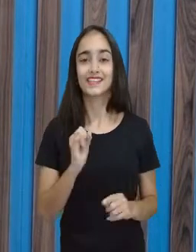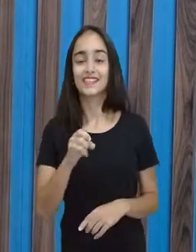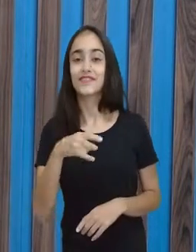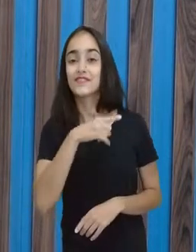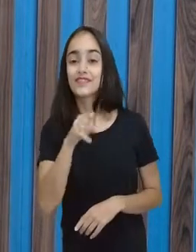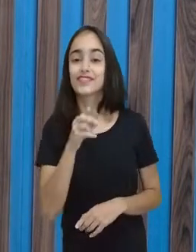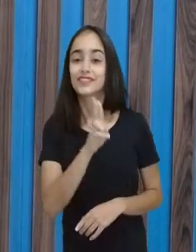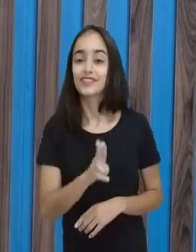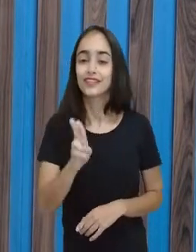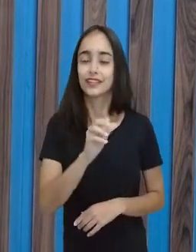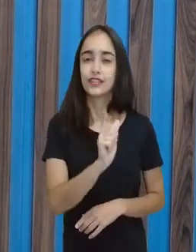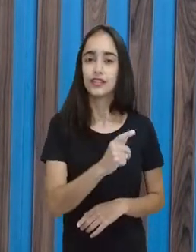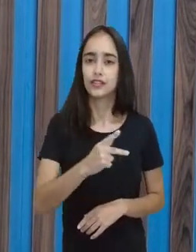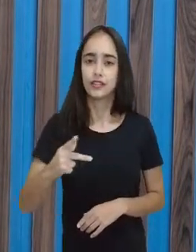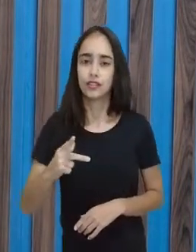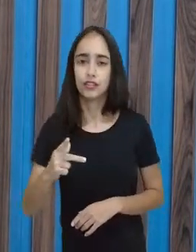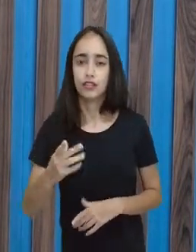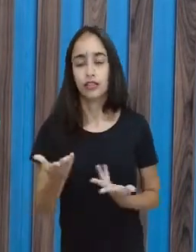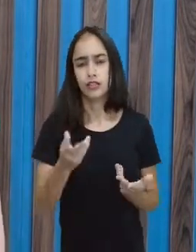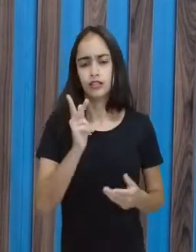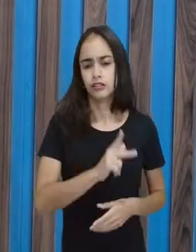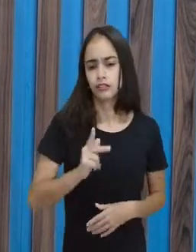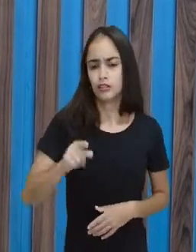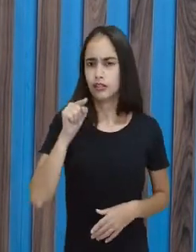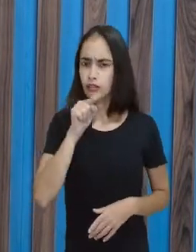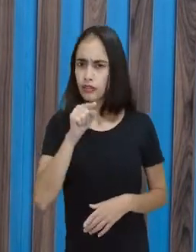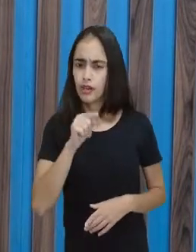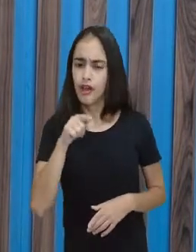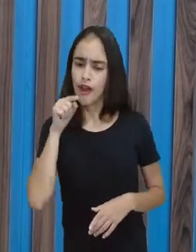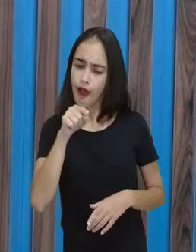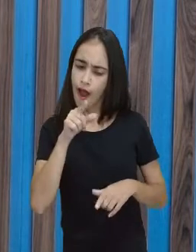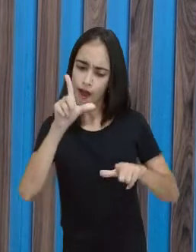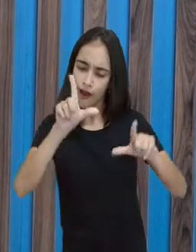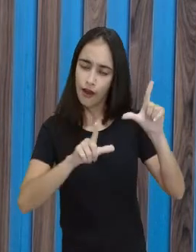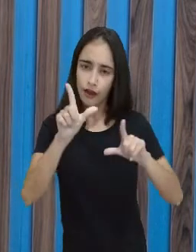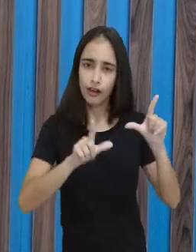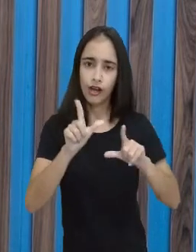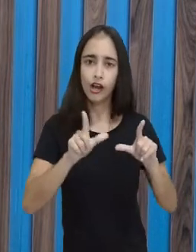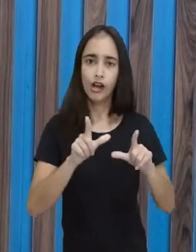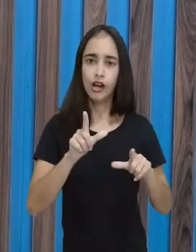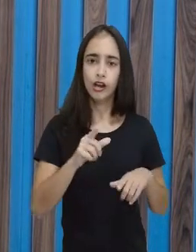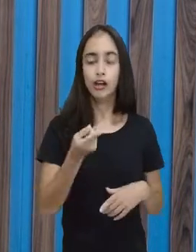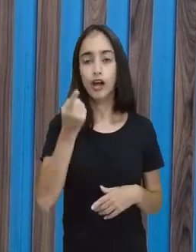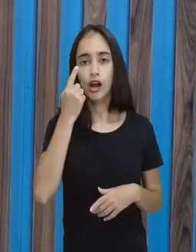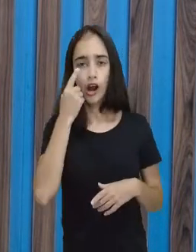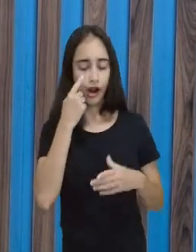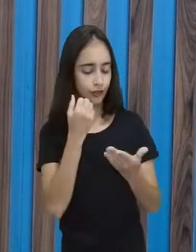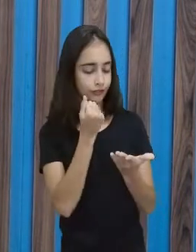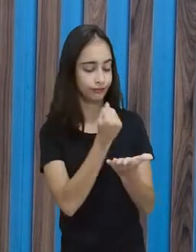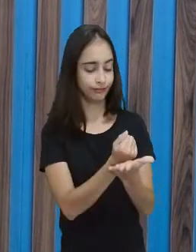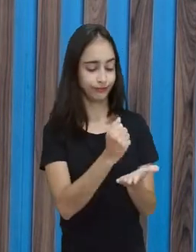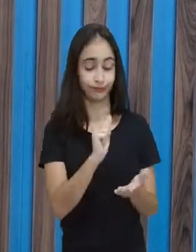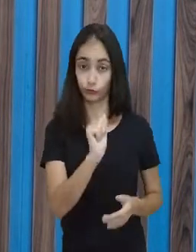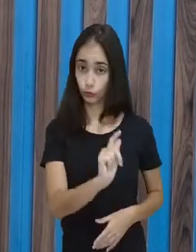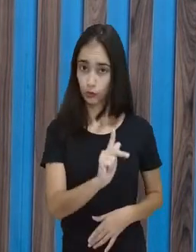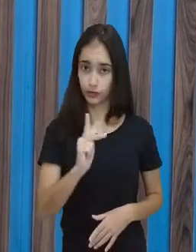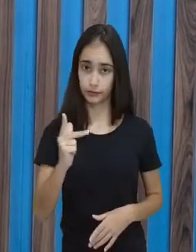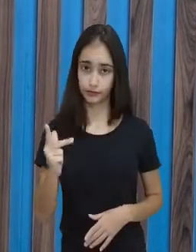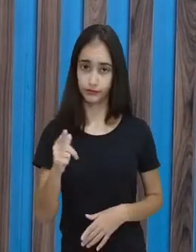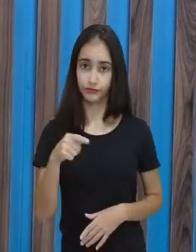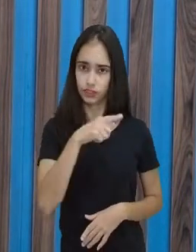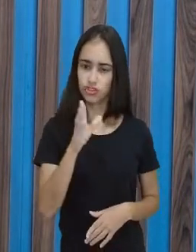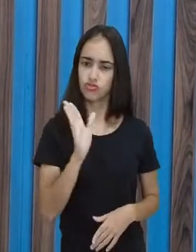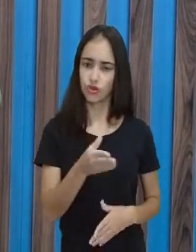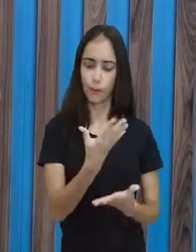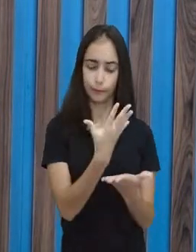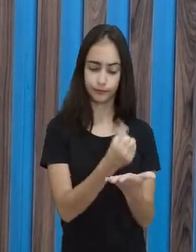Professora, senhora não está aí ao vivo falando? Este aplicativo aqui, que vocês já baixaram. Ah, detalhe, se vocês forem